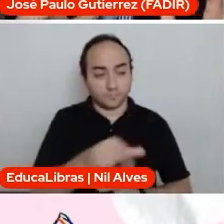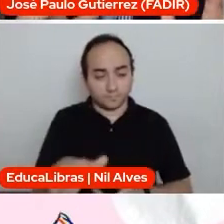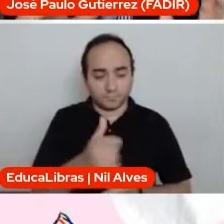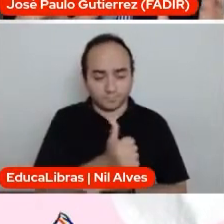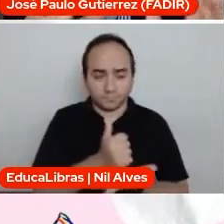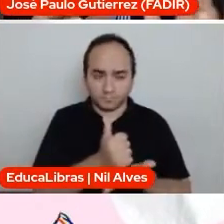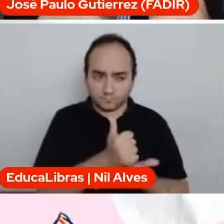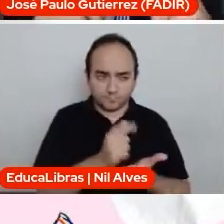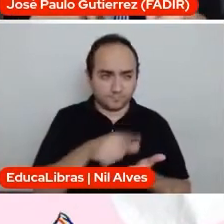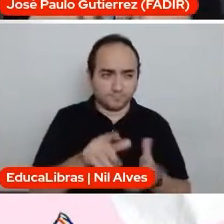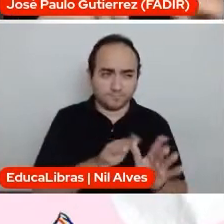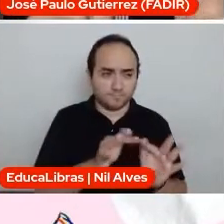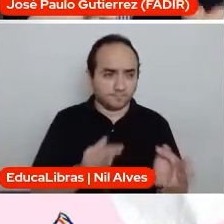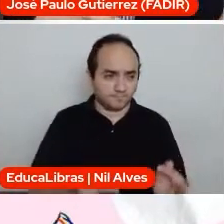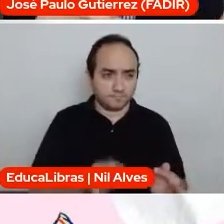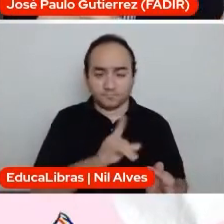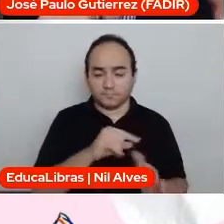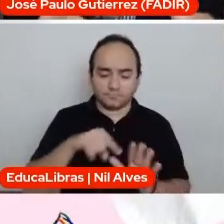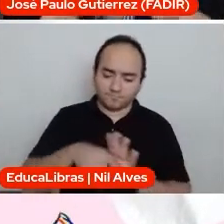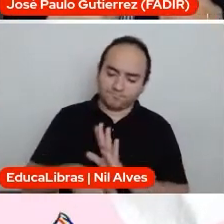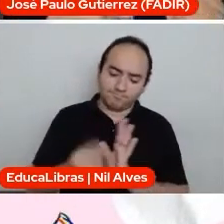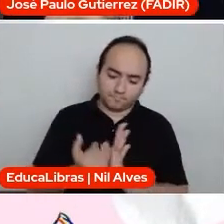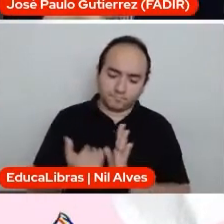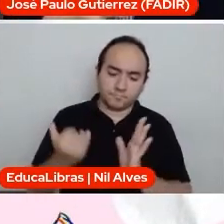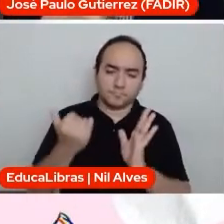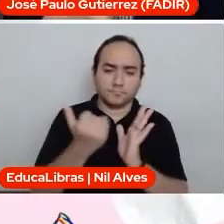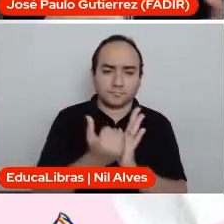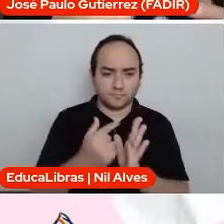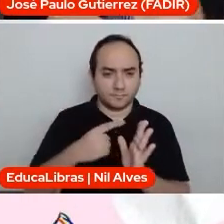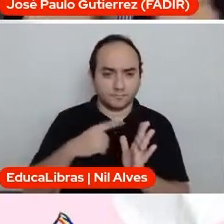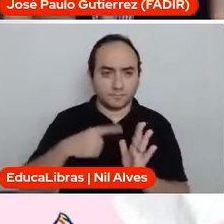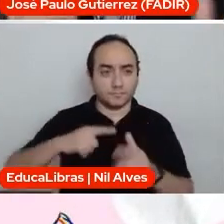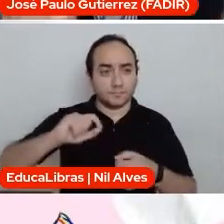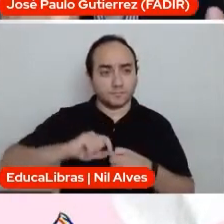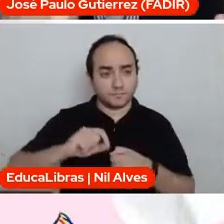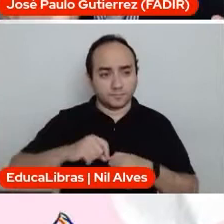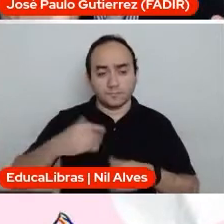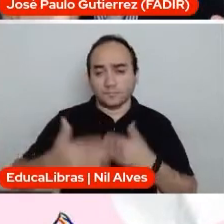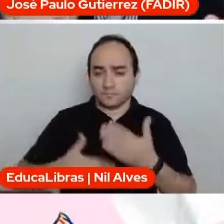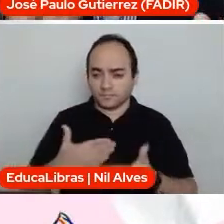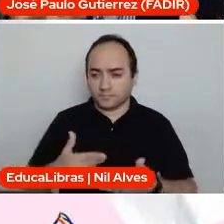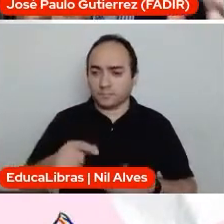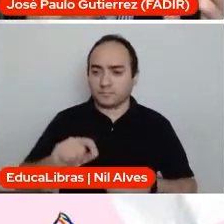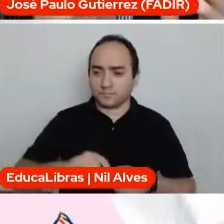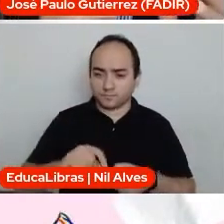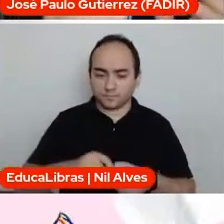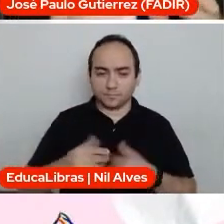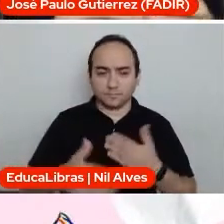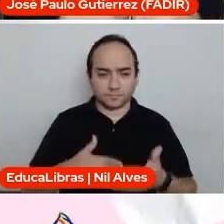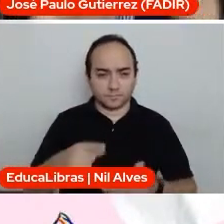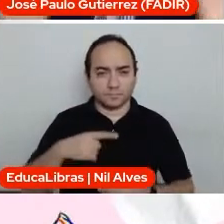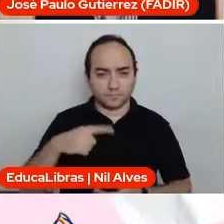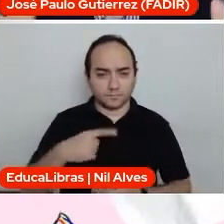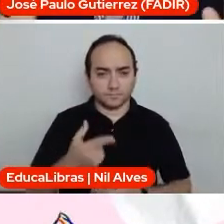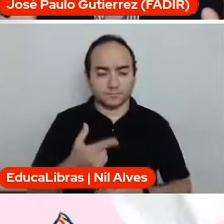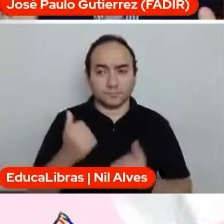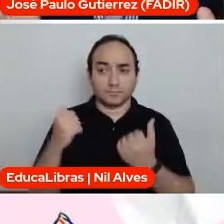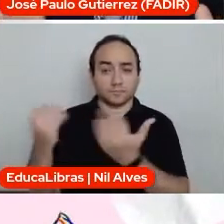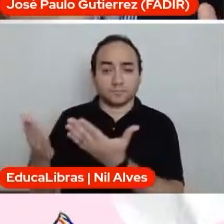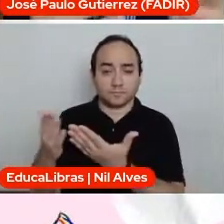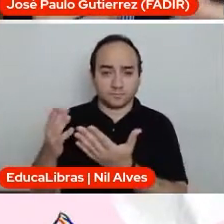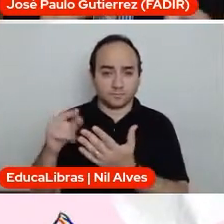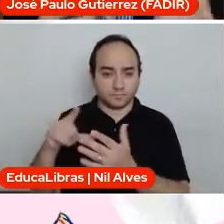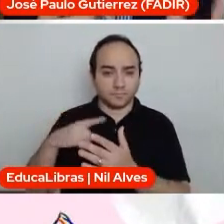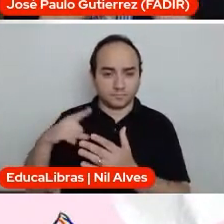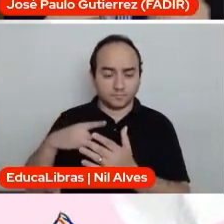a gente vai aprender, mas tem que fazer muito mais. Nós temos que ir para a prática, nós temos que sair da sala de aula, nós temos que ir para situações extra-muros,